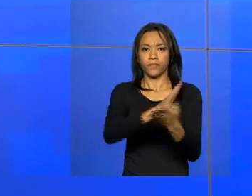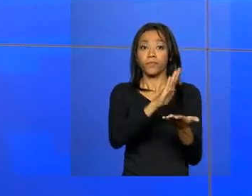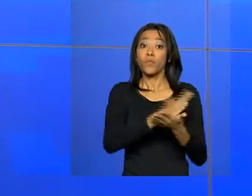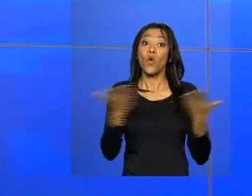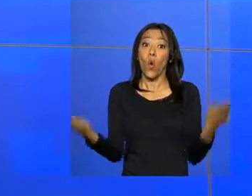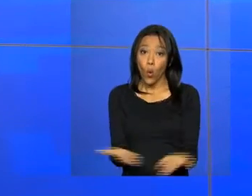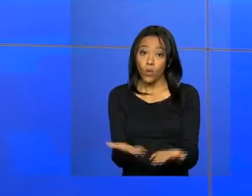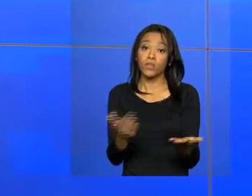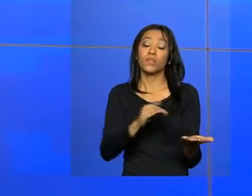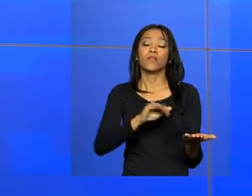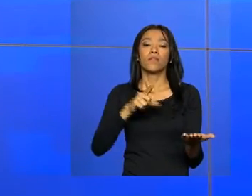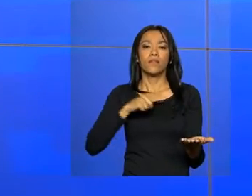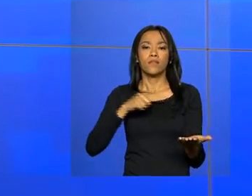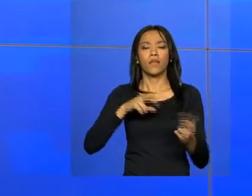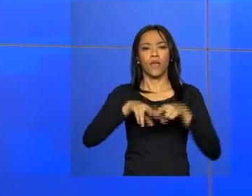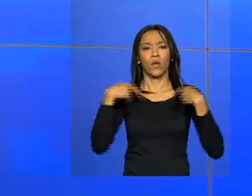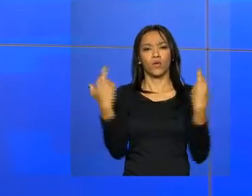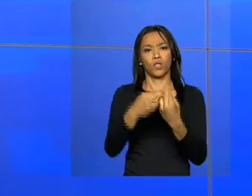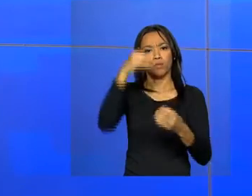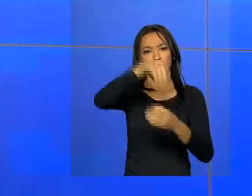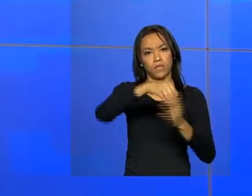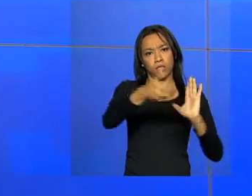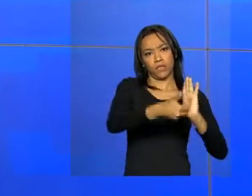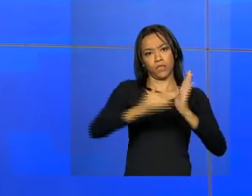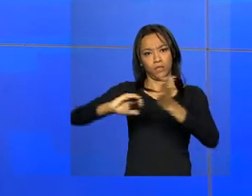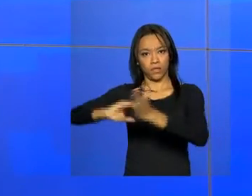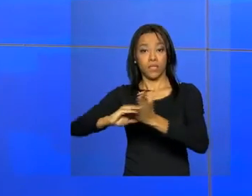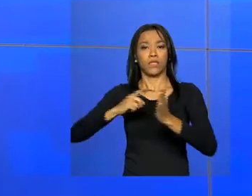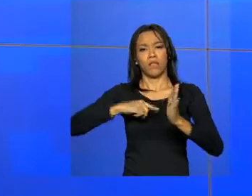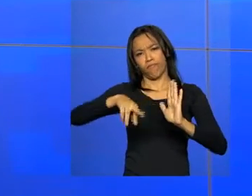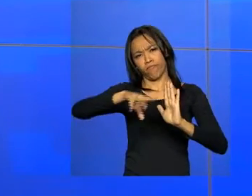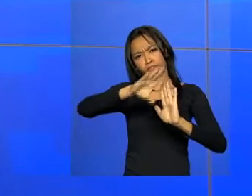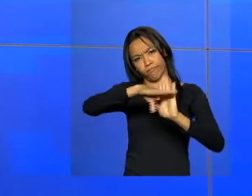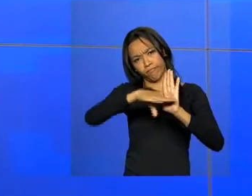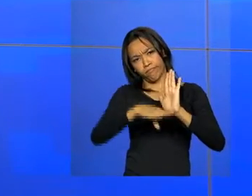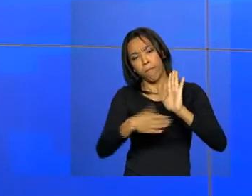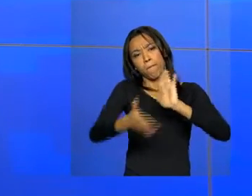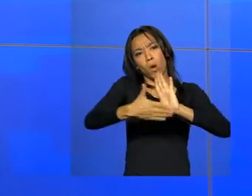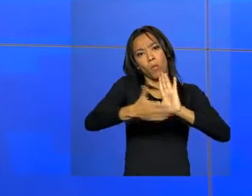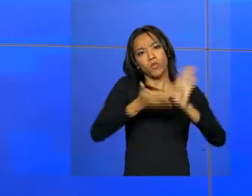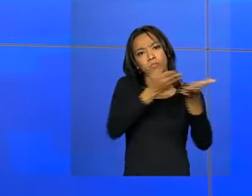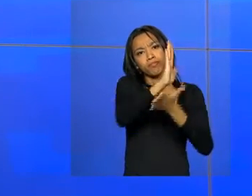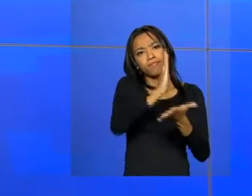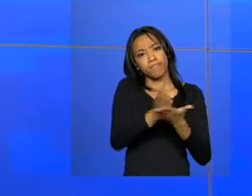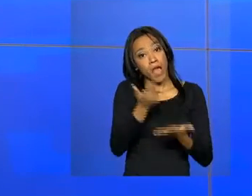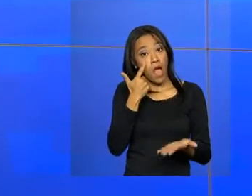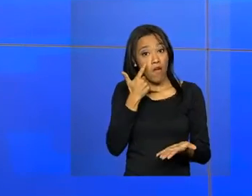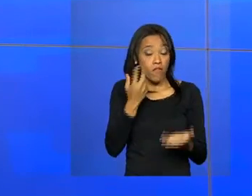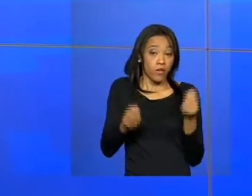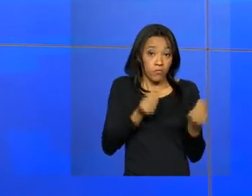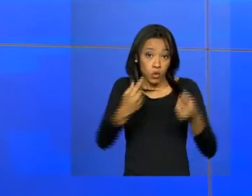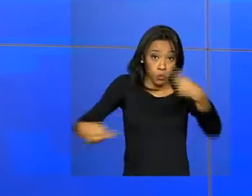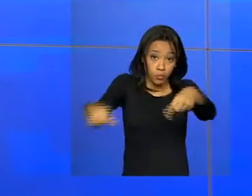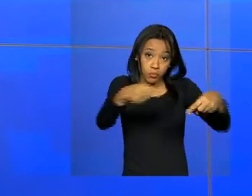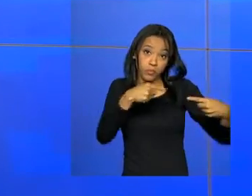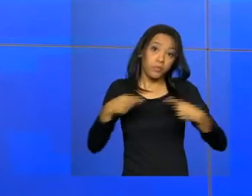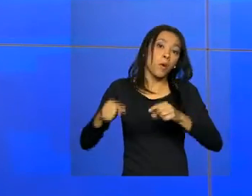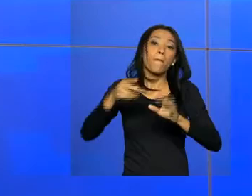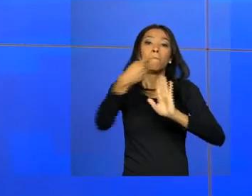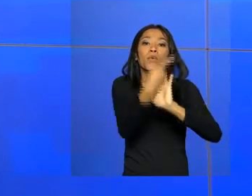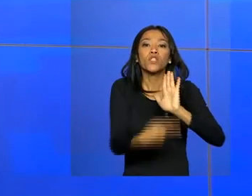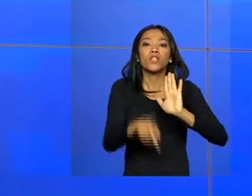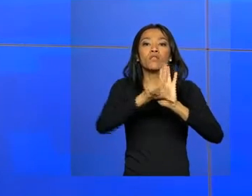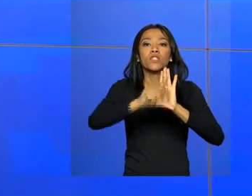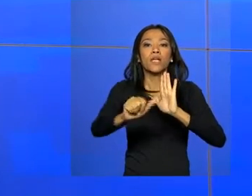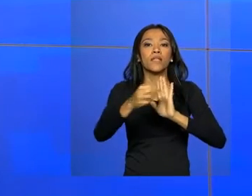Senado. E uma série de projetos estão nas pautas de votações. Entre as propostas que podem entrar em discussão está o projeto de